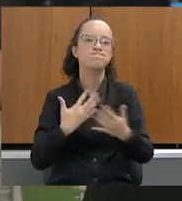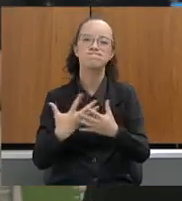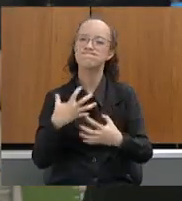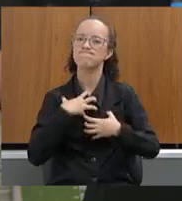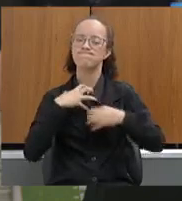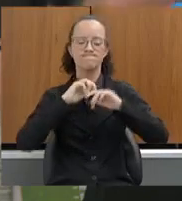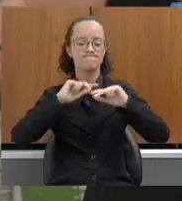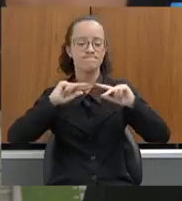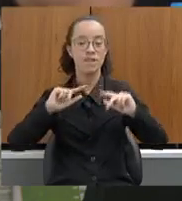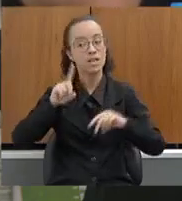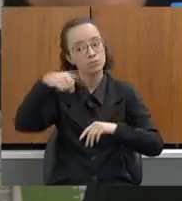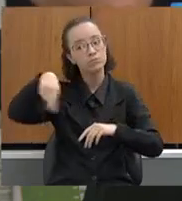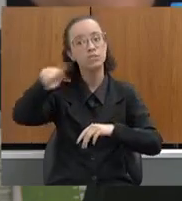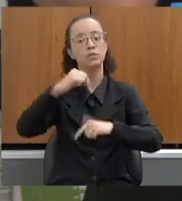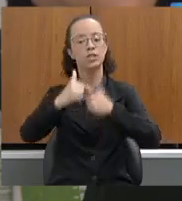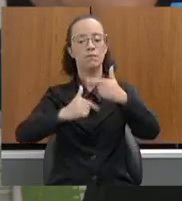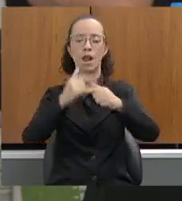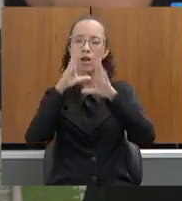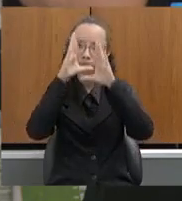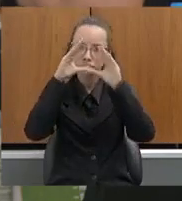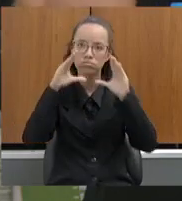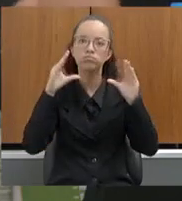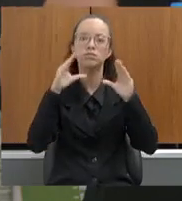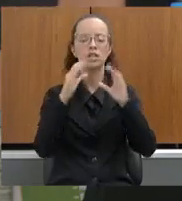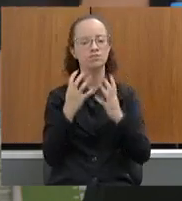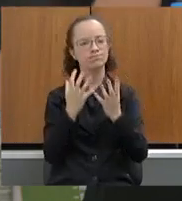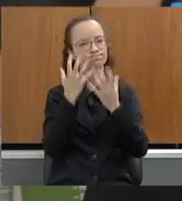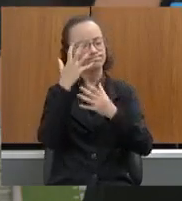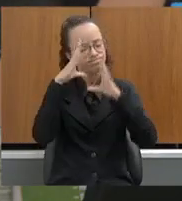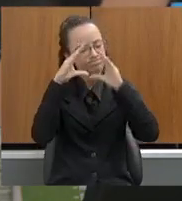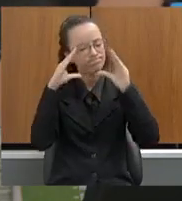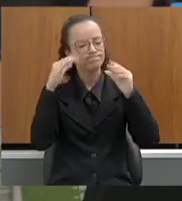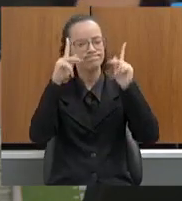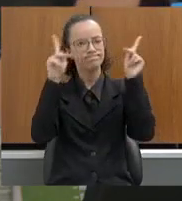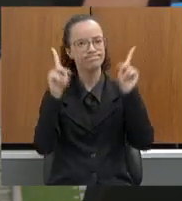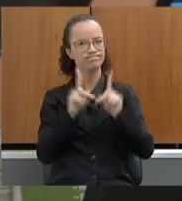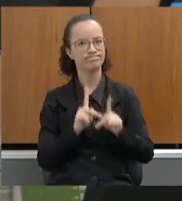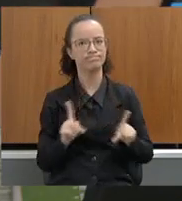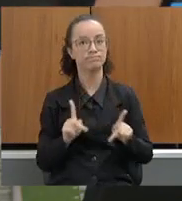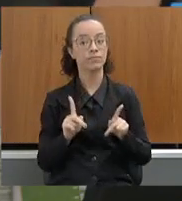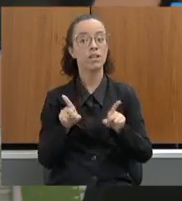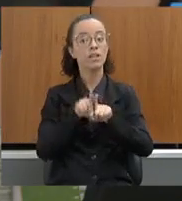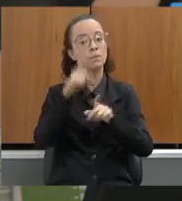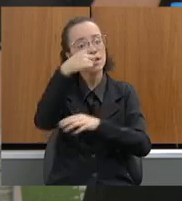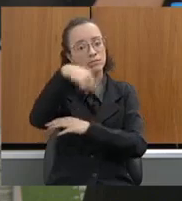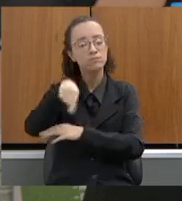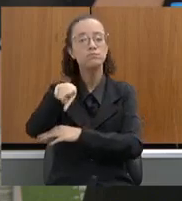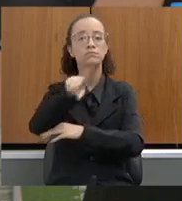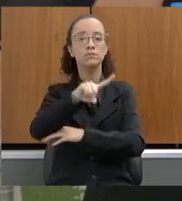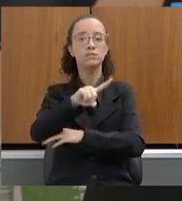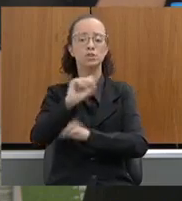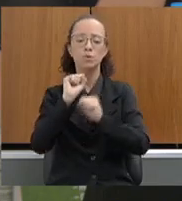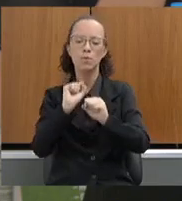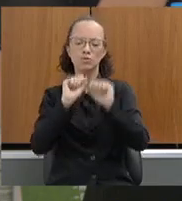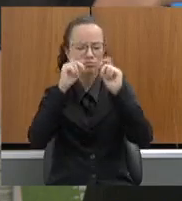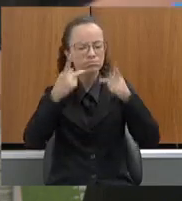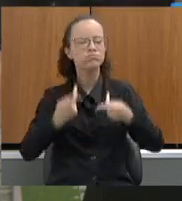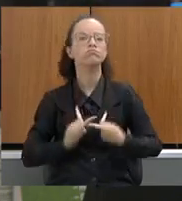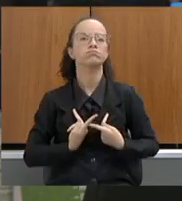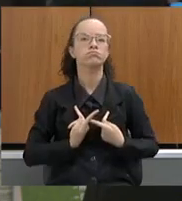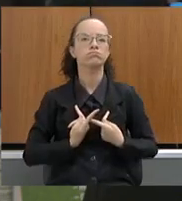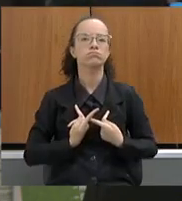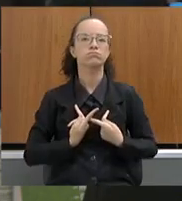que eles possam trabalhar com tranquilidade, com serenidade e para que eles possam ser reconhecidos, para que nós não